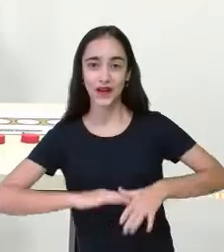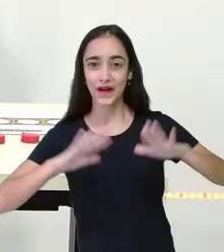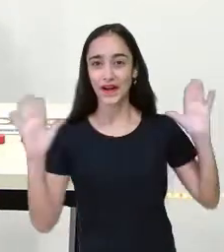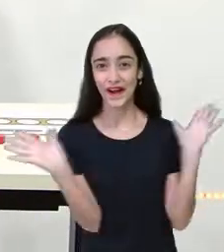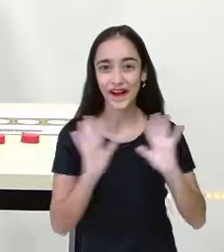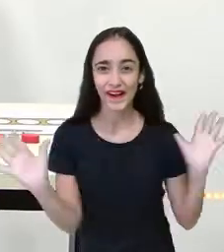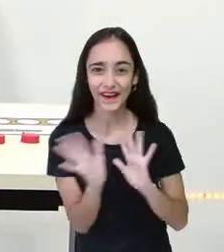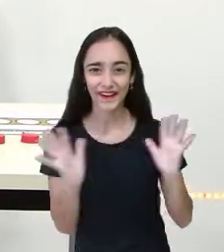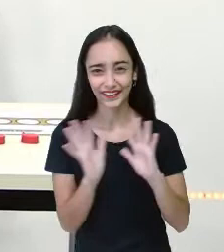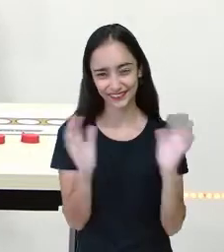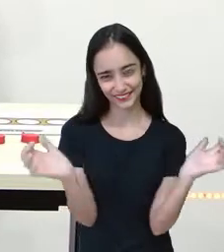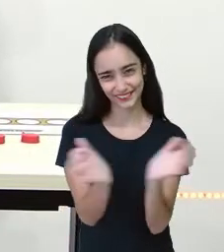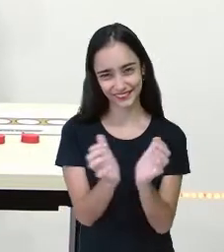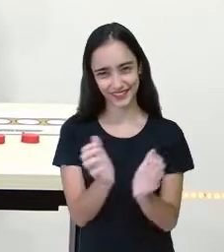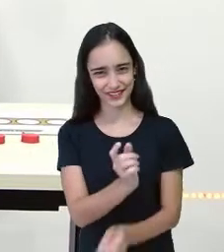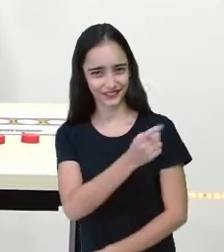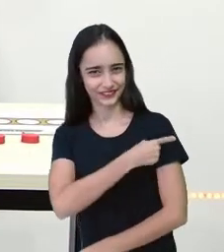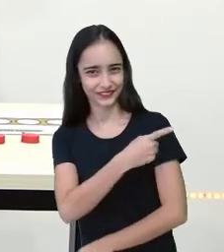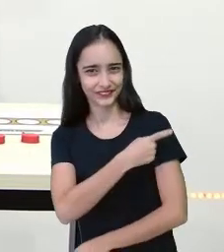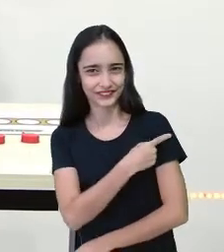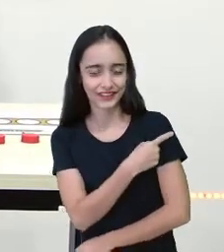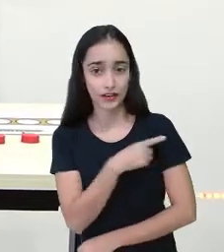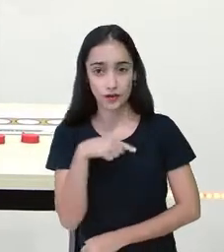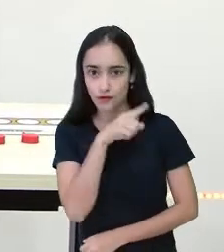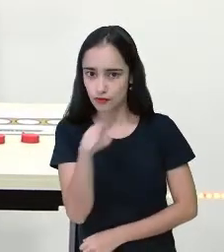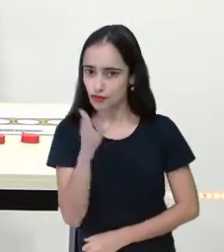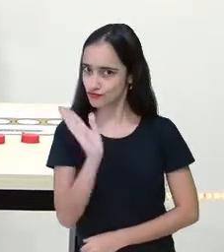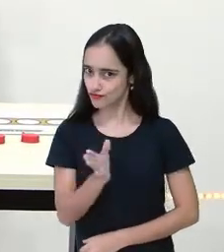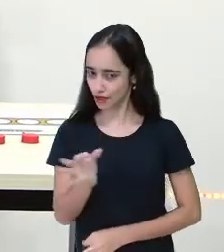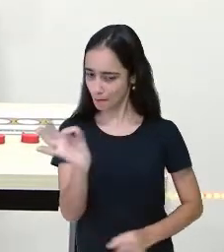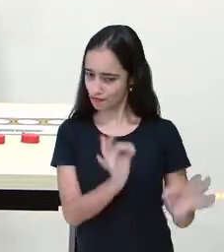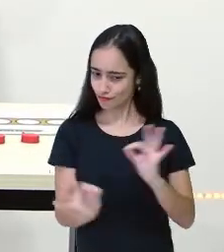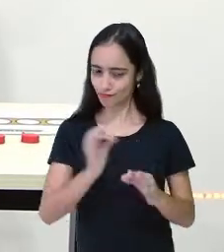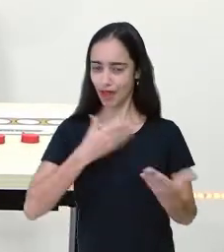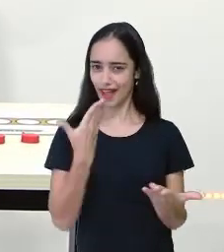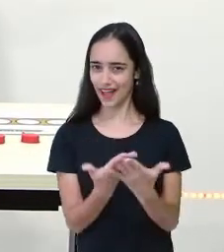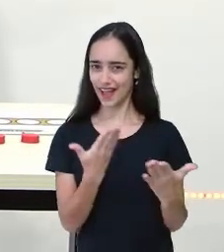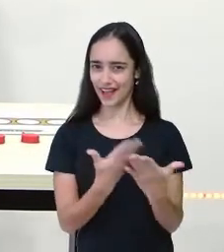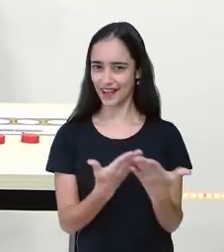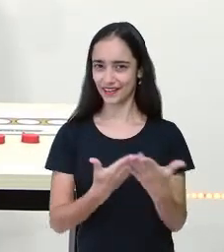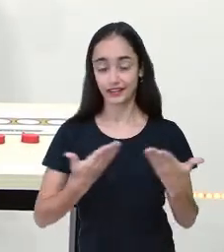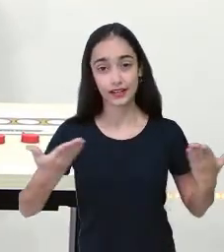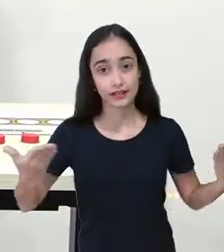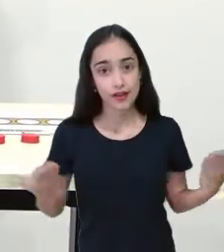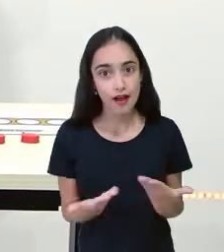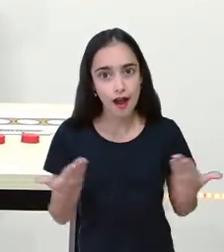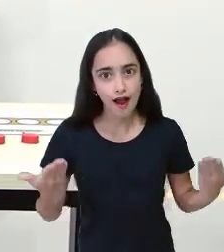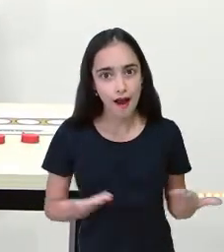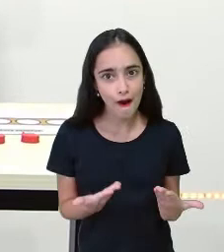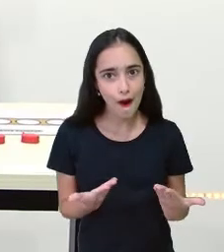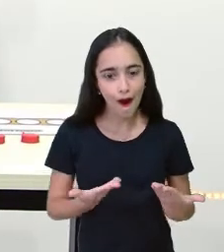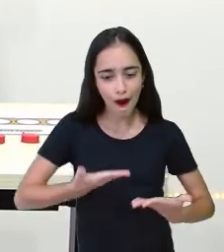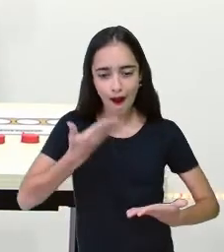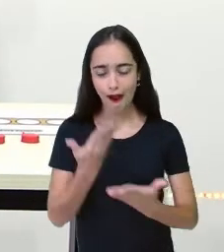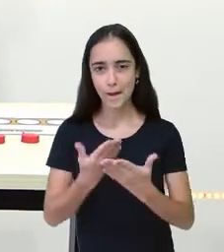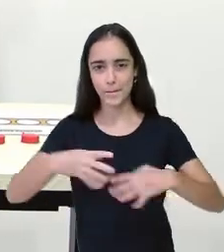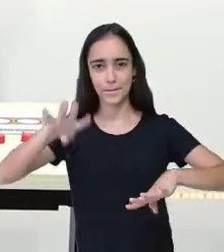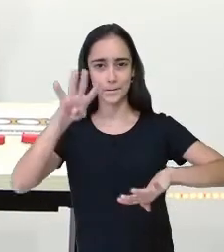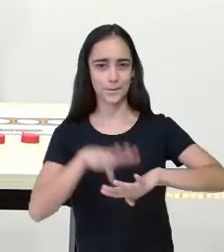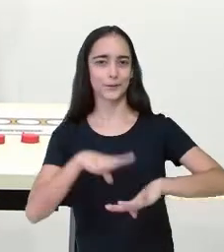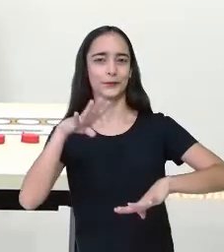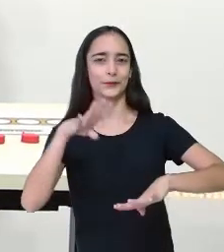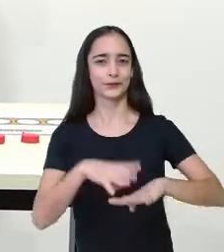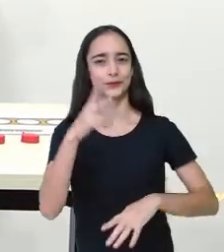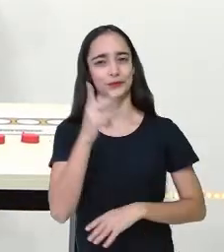Olá, turminha do primeiro ano! E aí, preparados para mais uma aulinha? Agora a aula é de matemática.